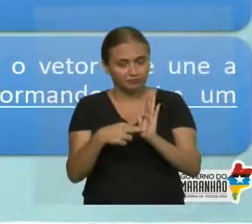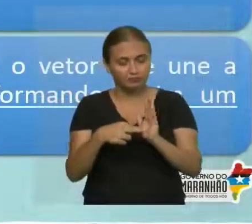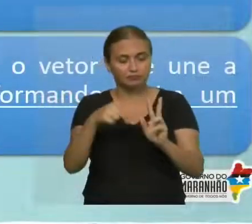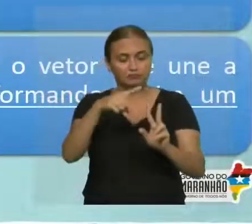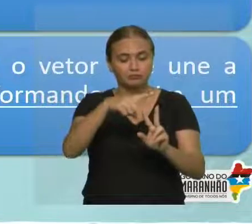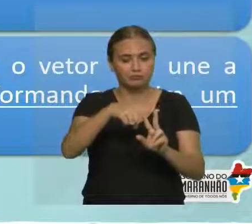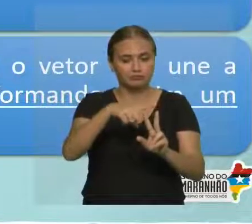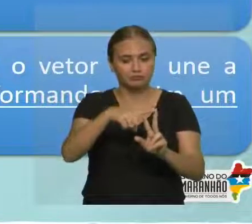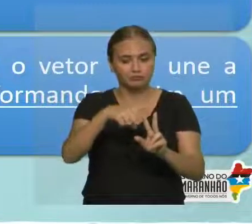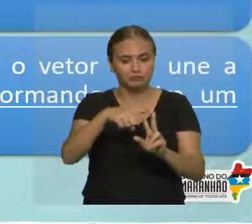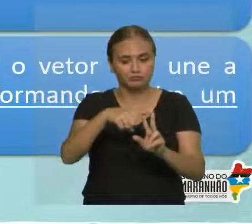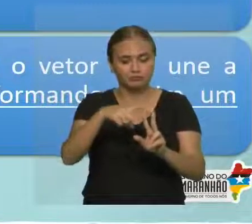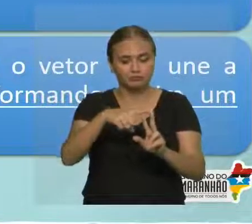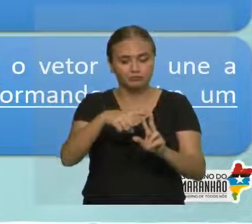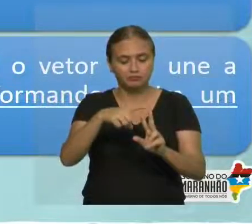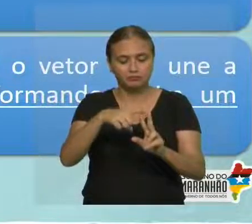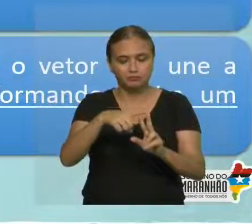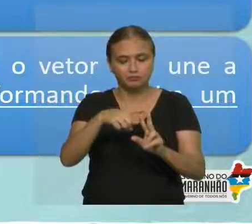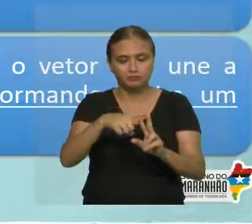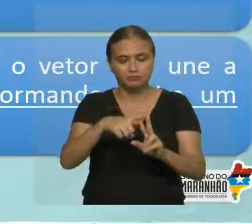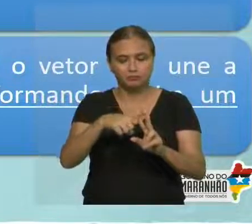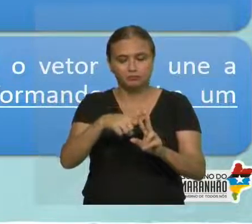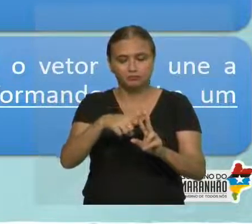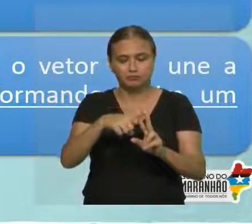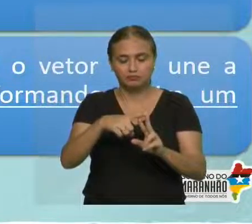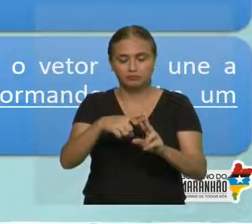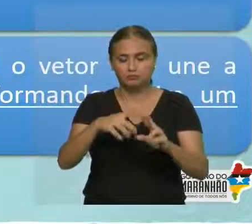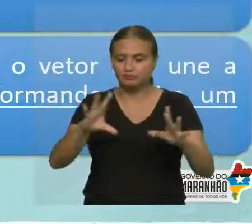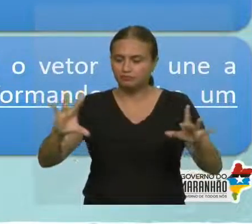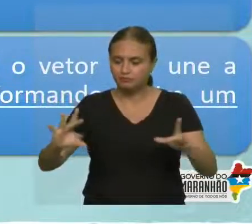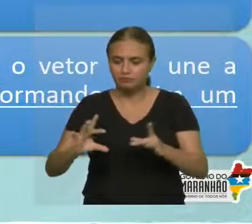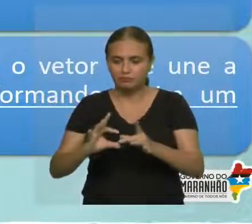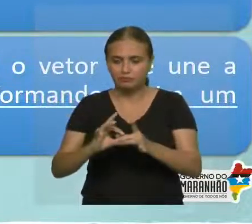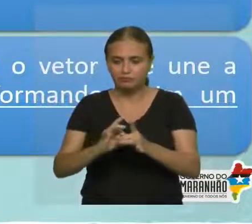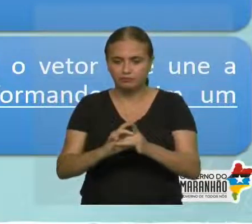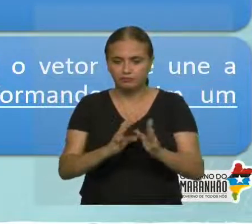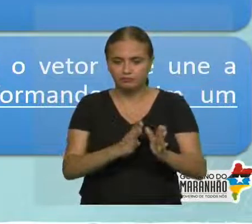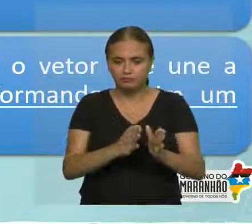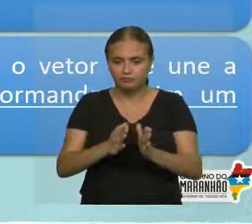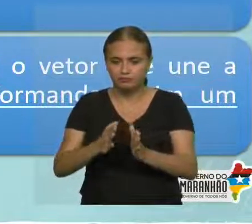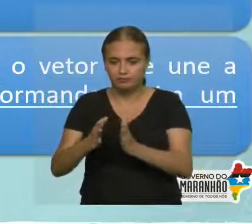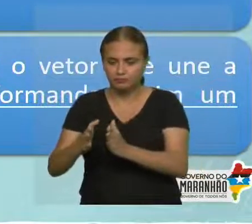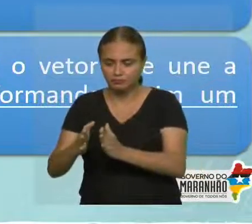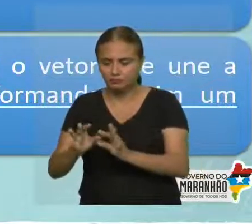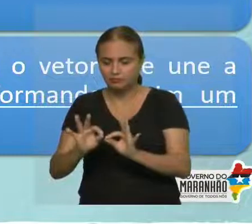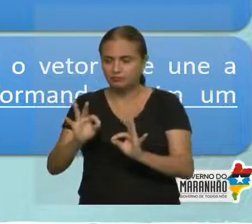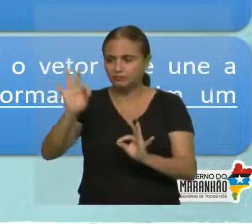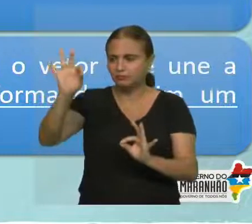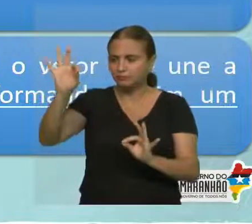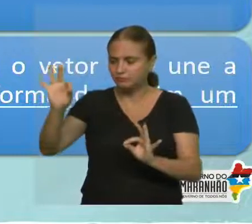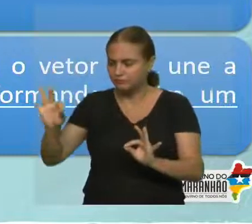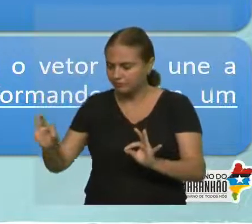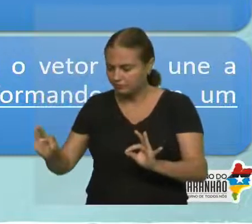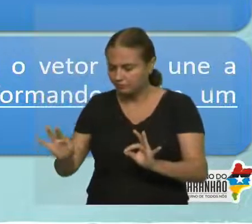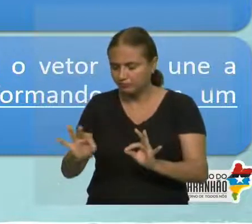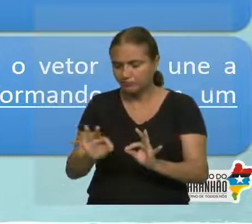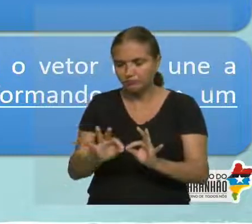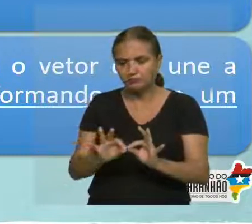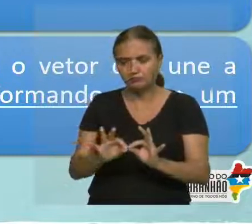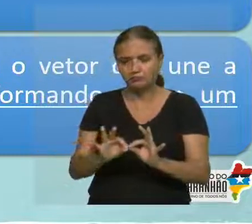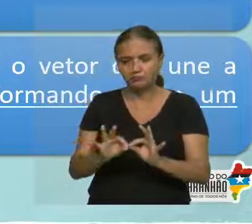vetor, que é a ponta da seta, com a origem do outro. Ou seja, é ligar eles em sequência. Origem com extremidade, origem com extremidade.